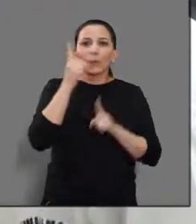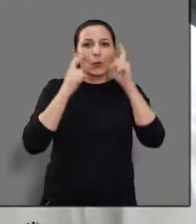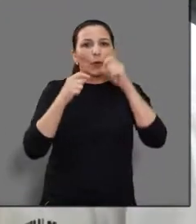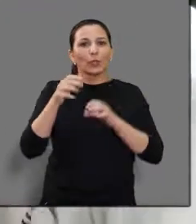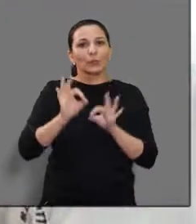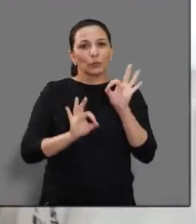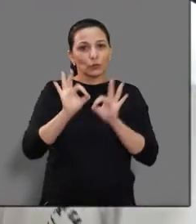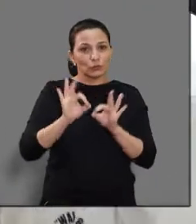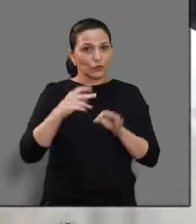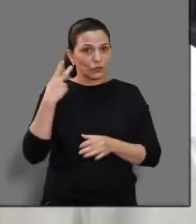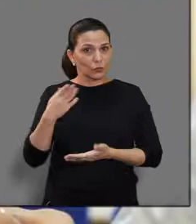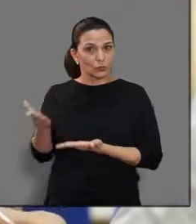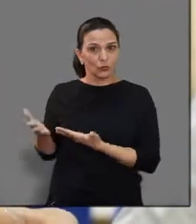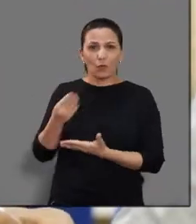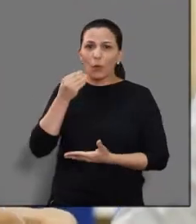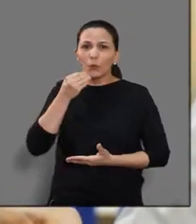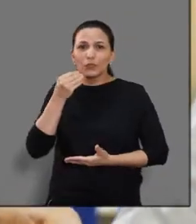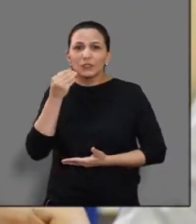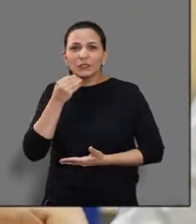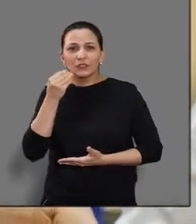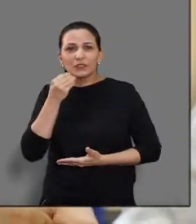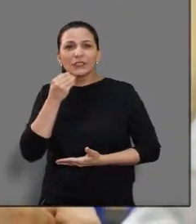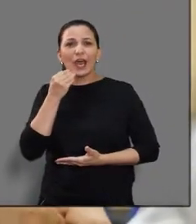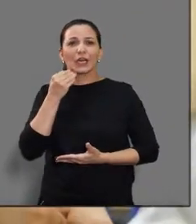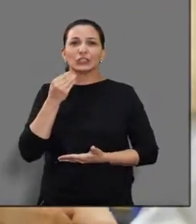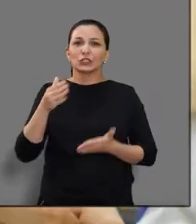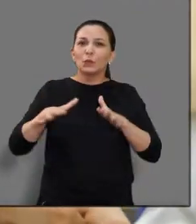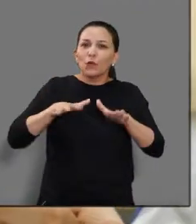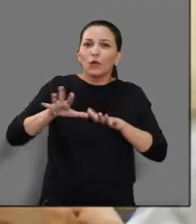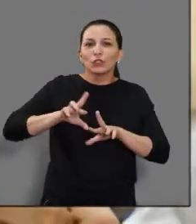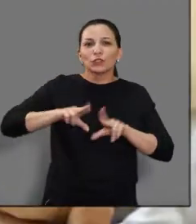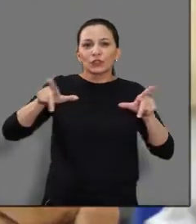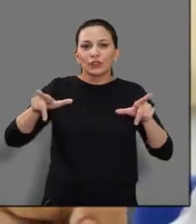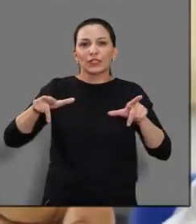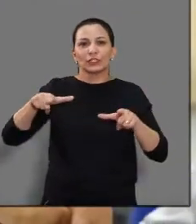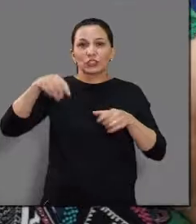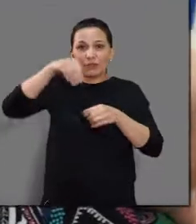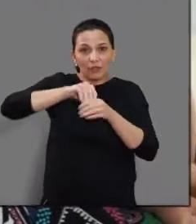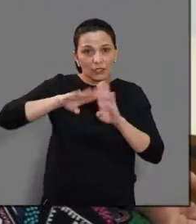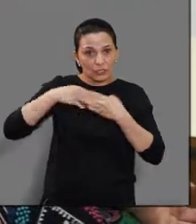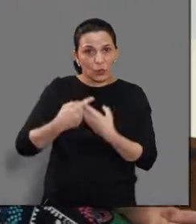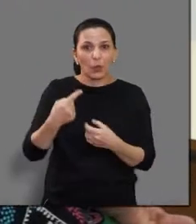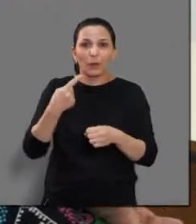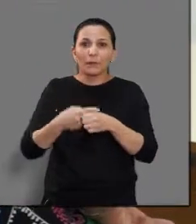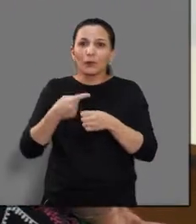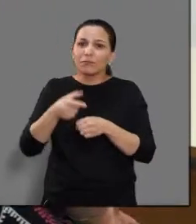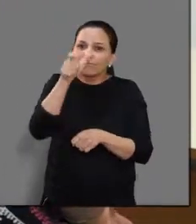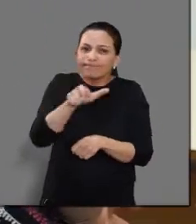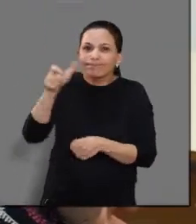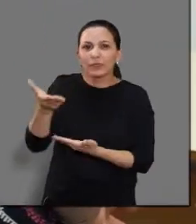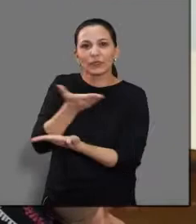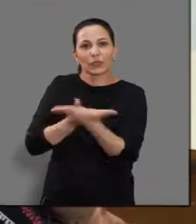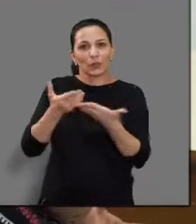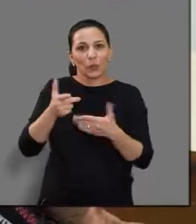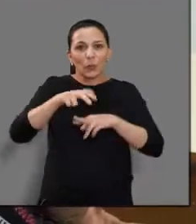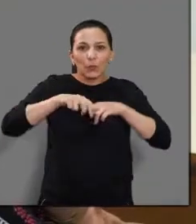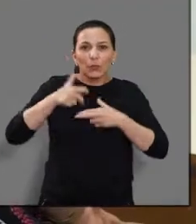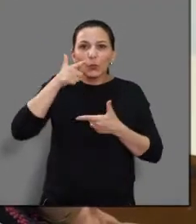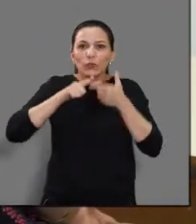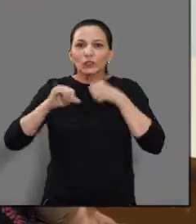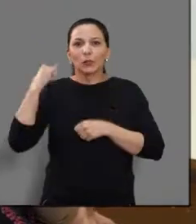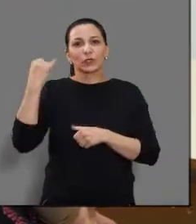envolvimento de muita gente. Um ganho em vários sentidos, o que gerou aprendizado para a vida e uma visão